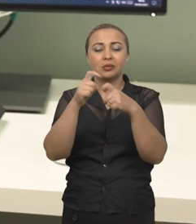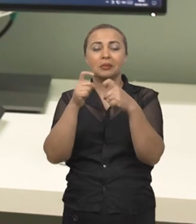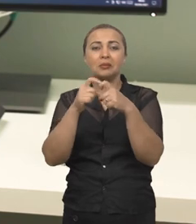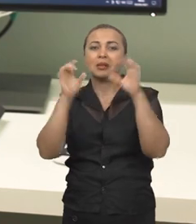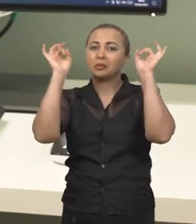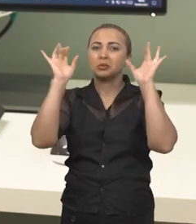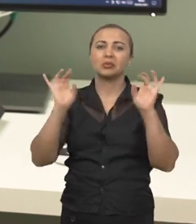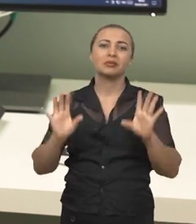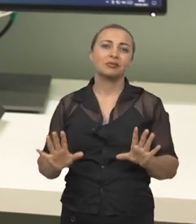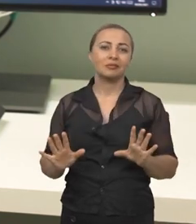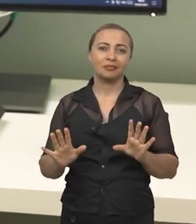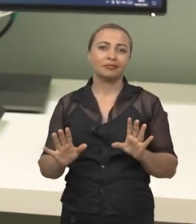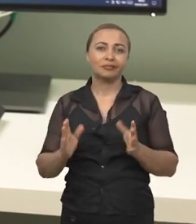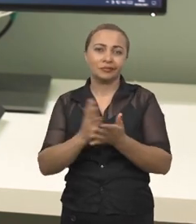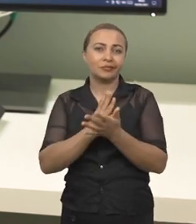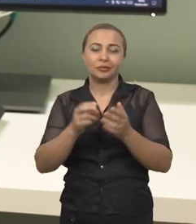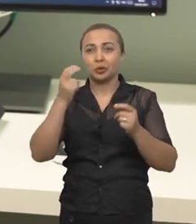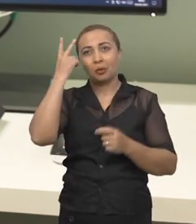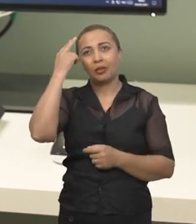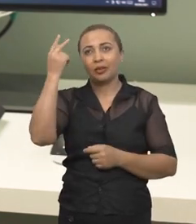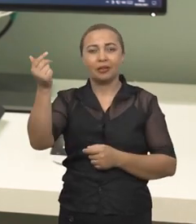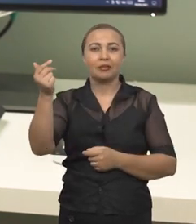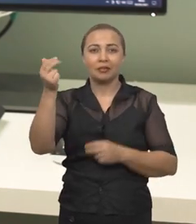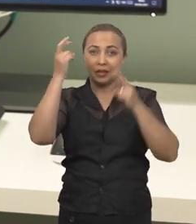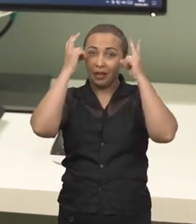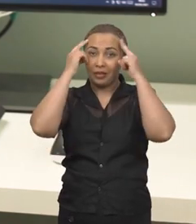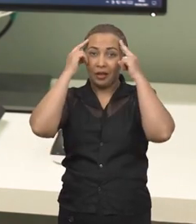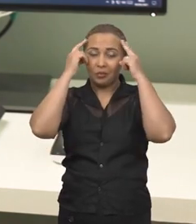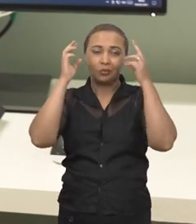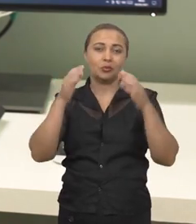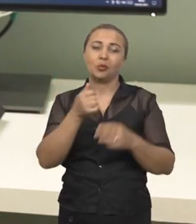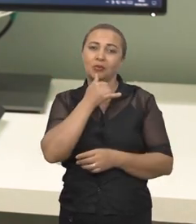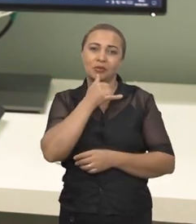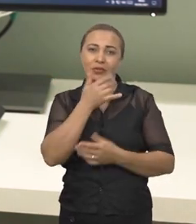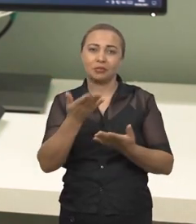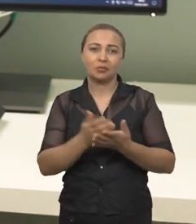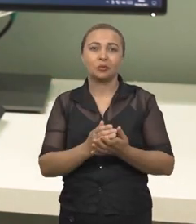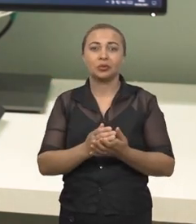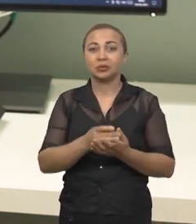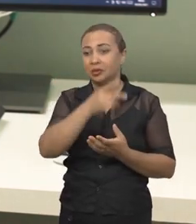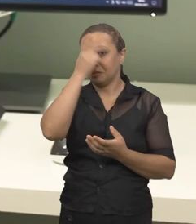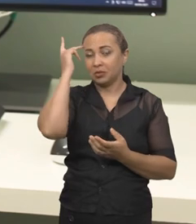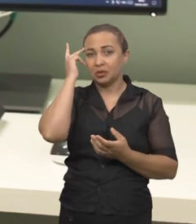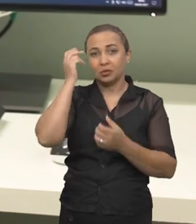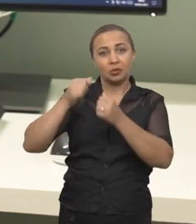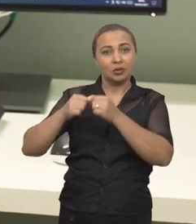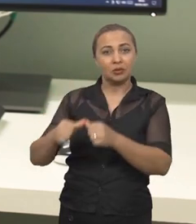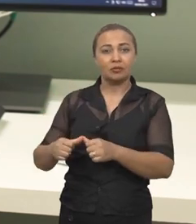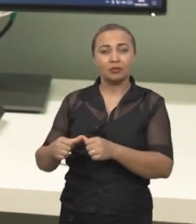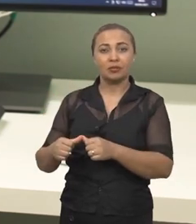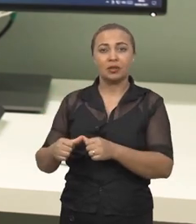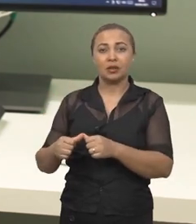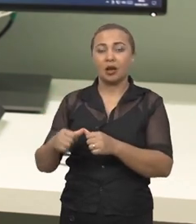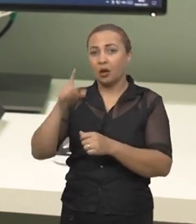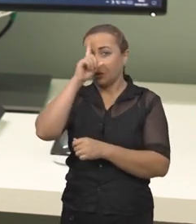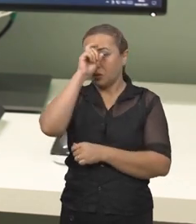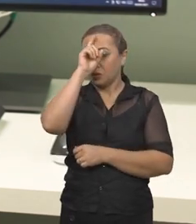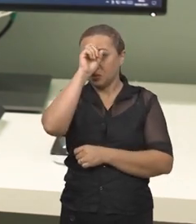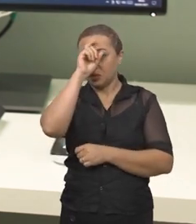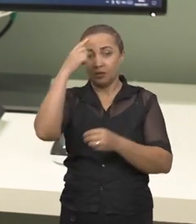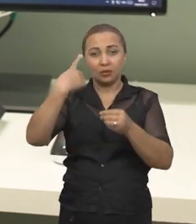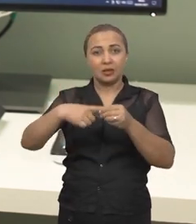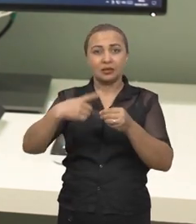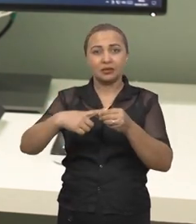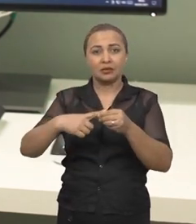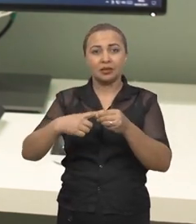especialistas em determinadas áreas então um plantonista no hospital do interior